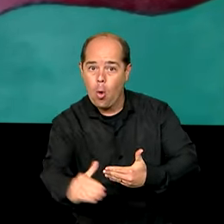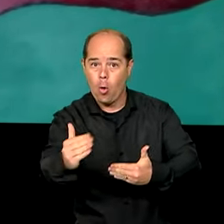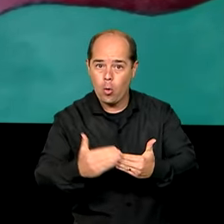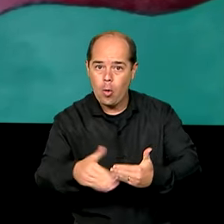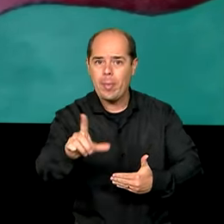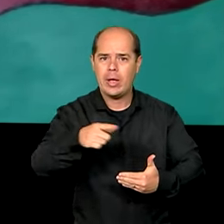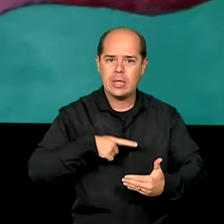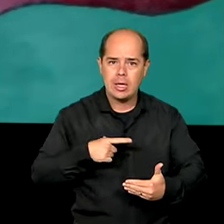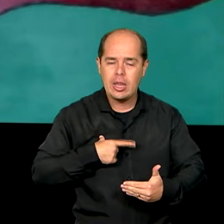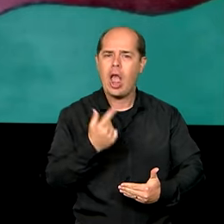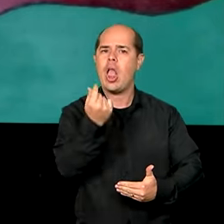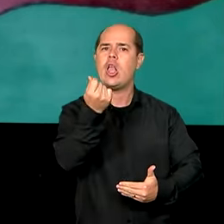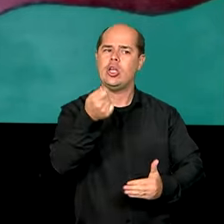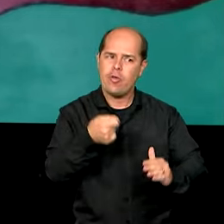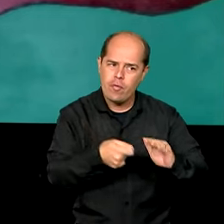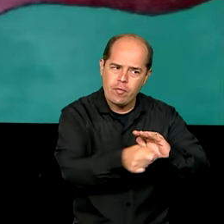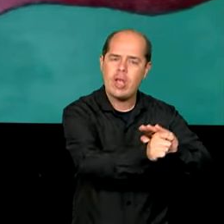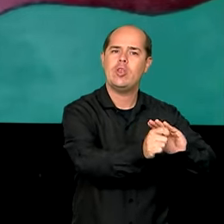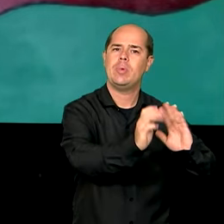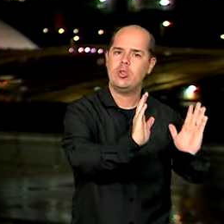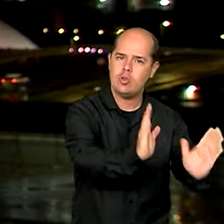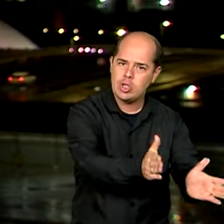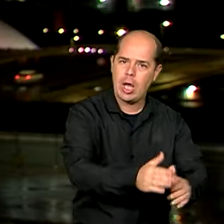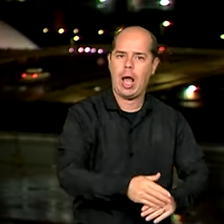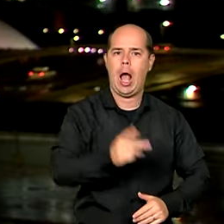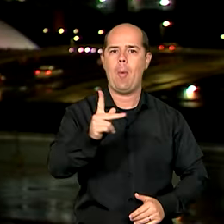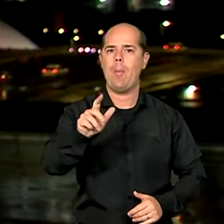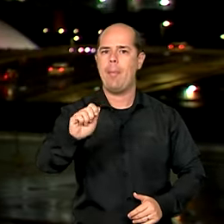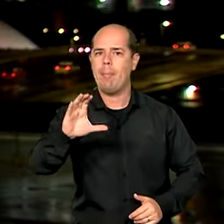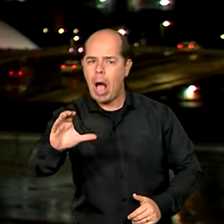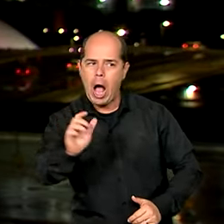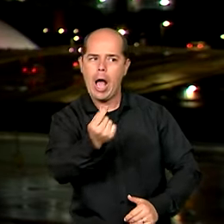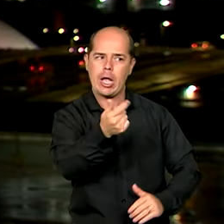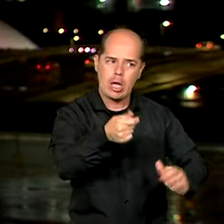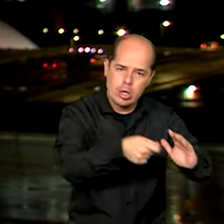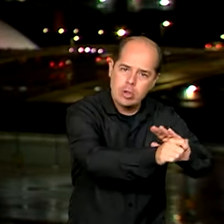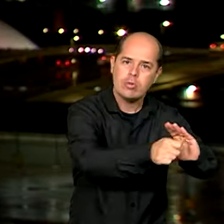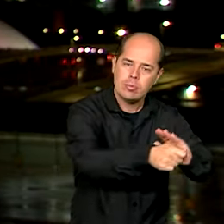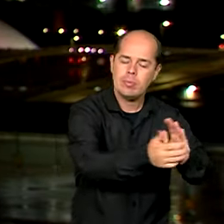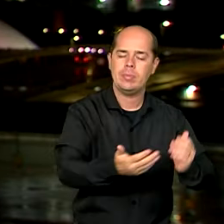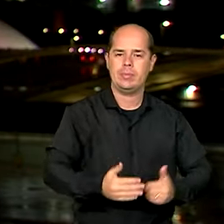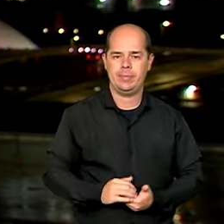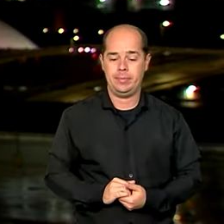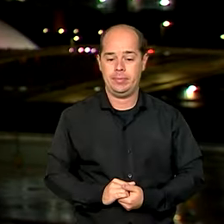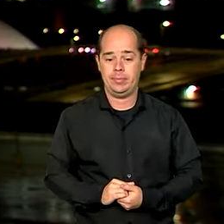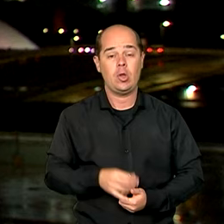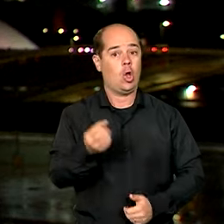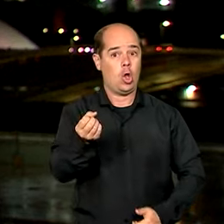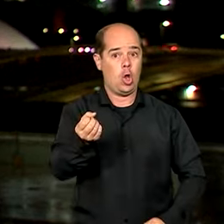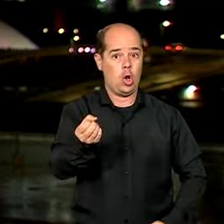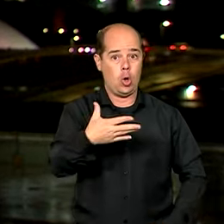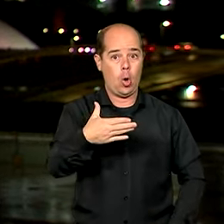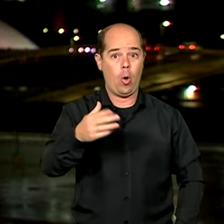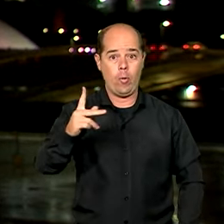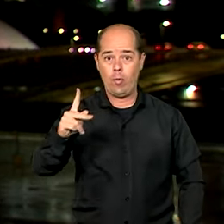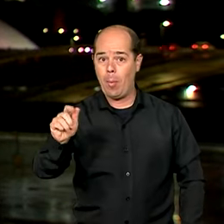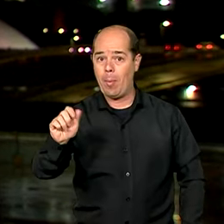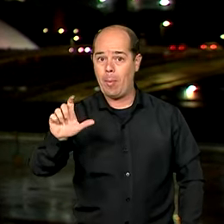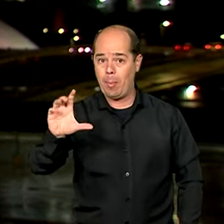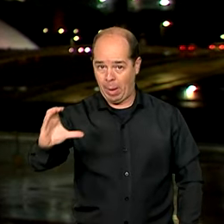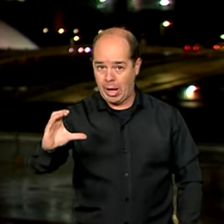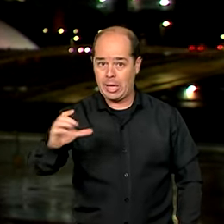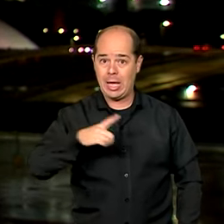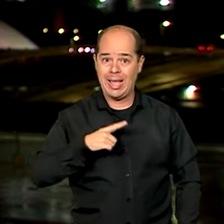os investimentos, com os investimentos do PAC. Já os investimentos no novo PAC sofreram cortes.